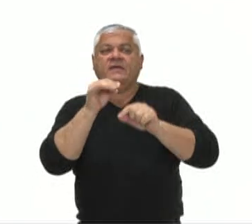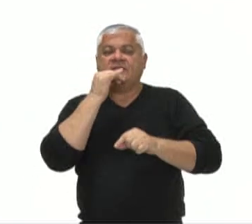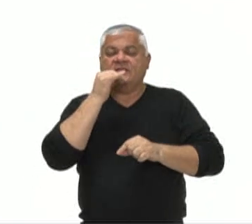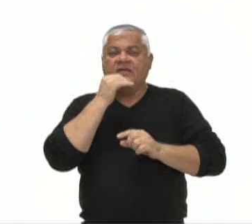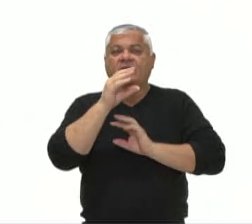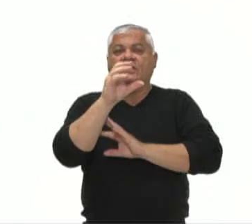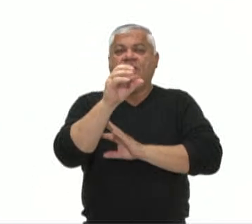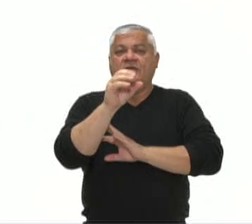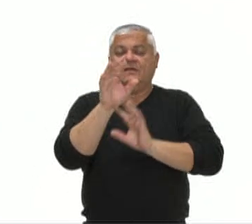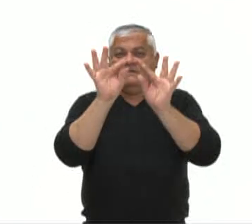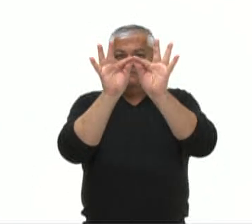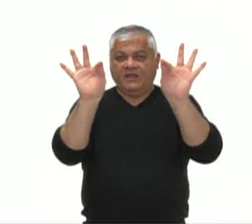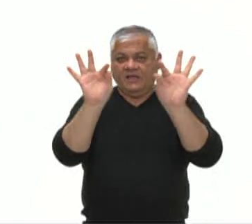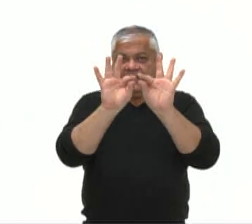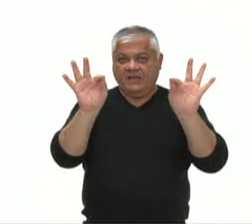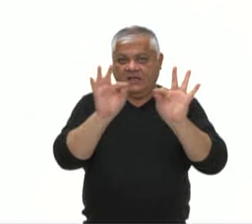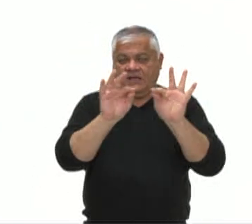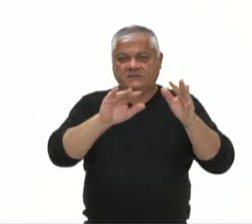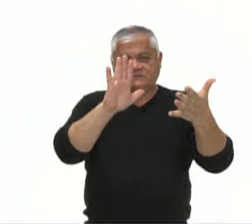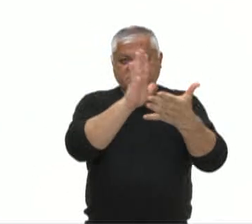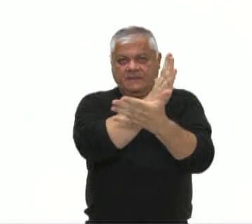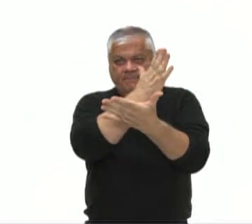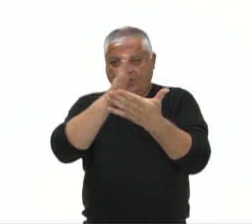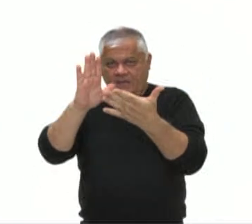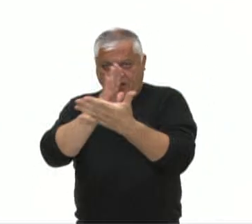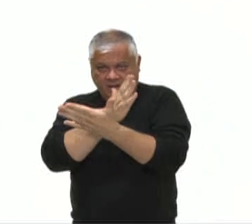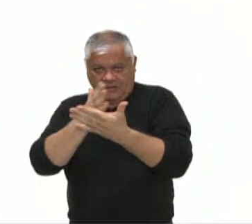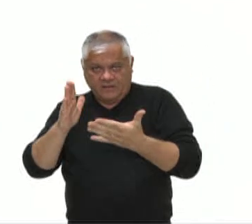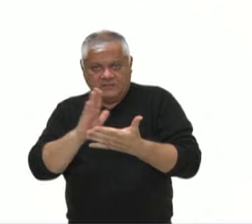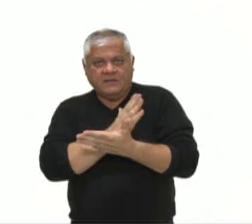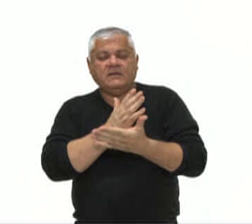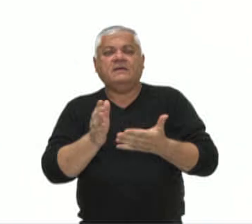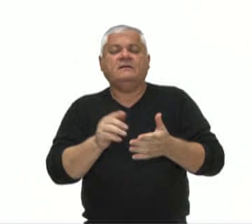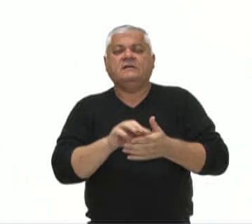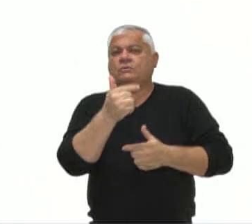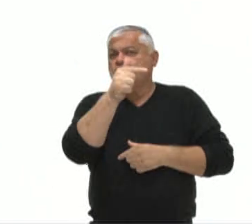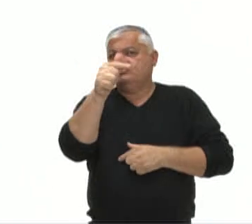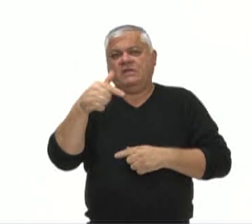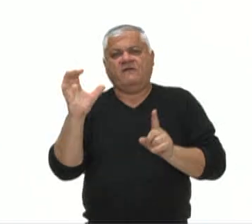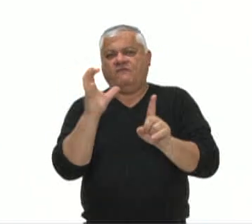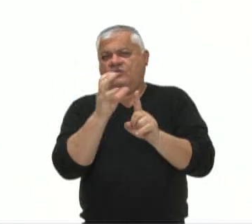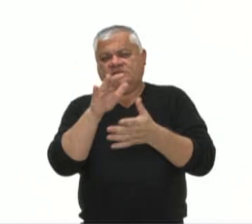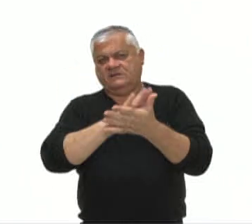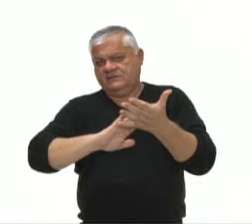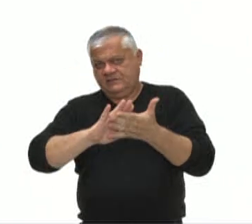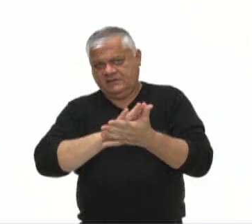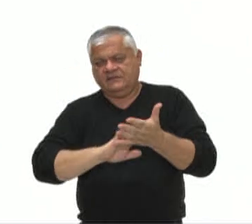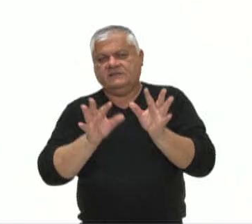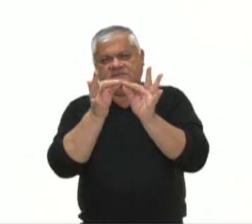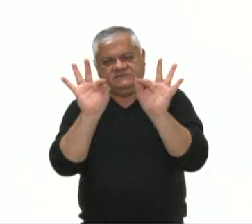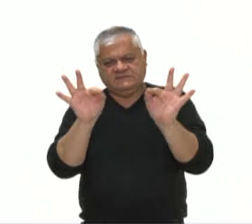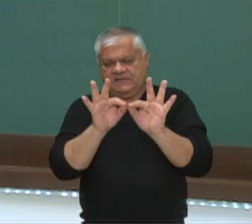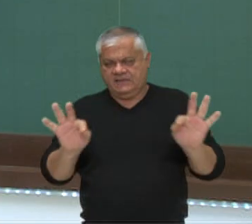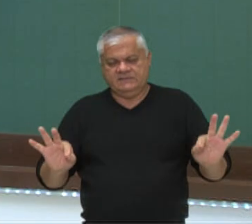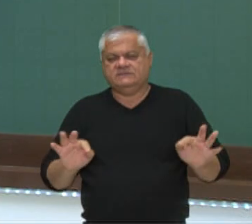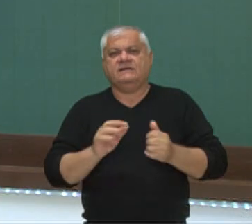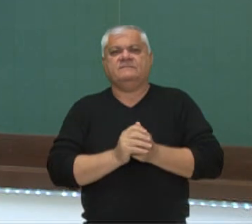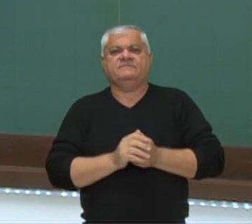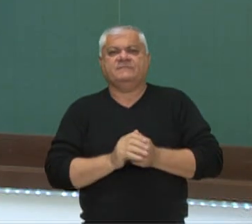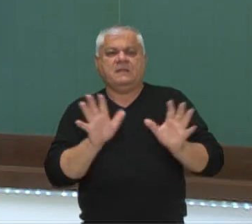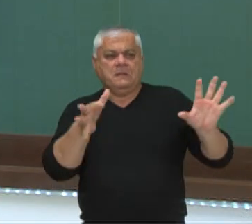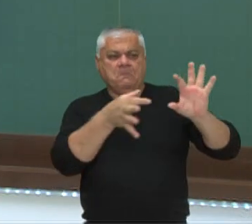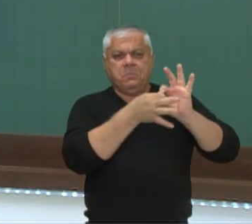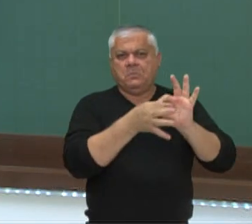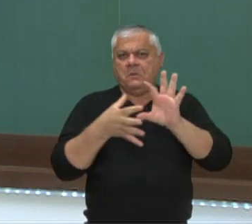são independentes sintaticamente e não exercem função sintática em relação a outra